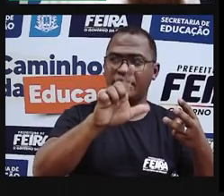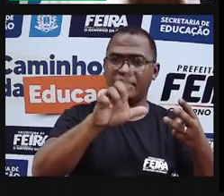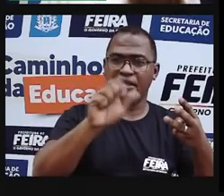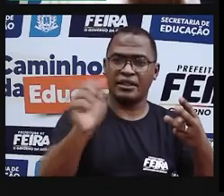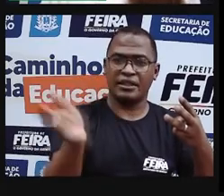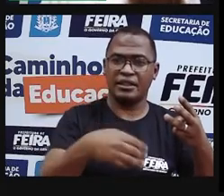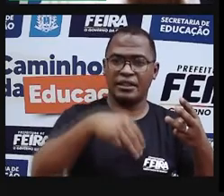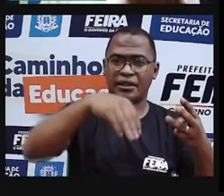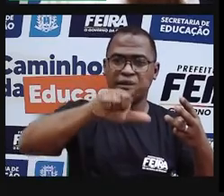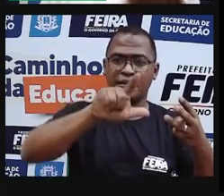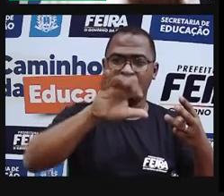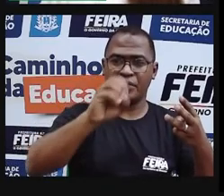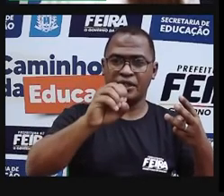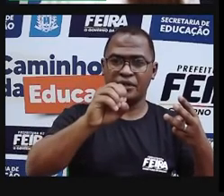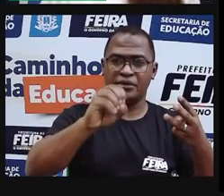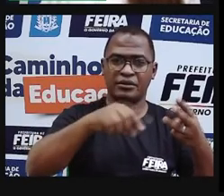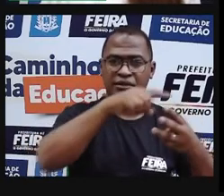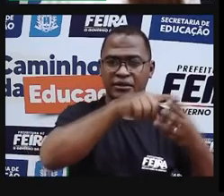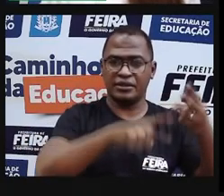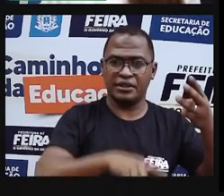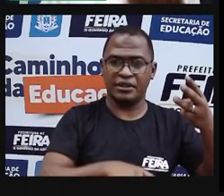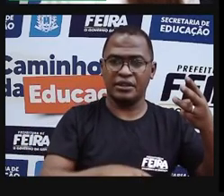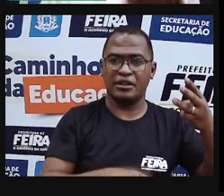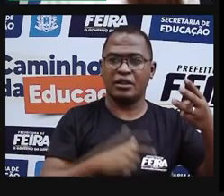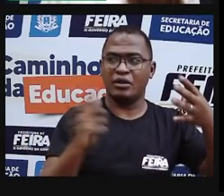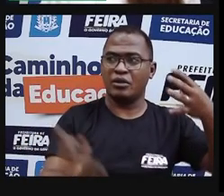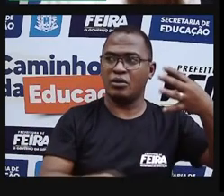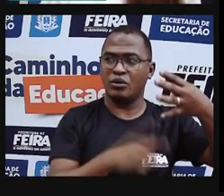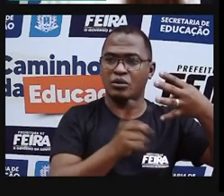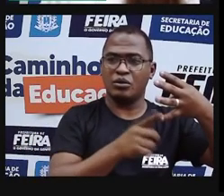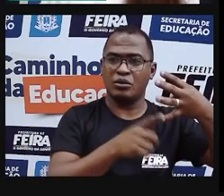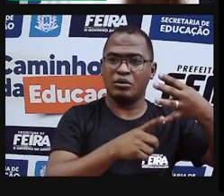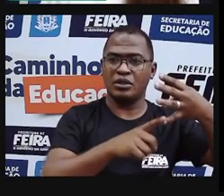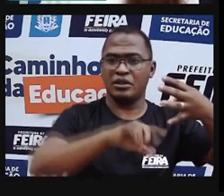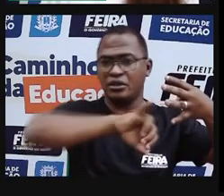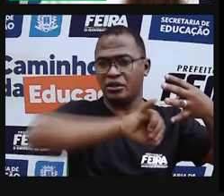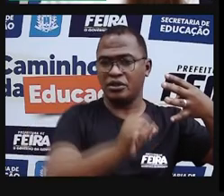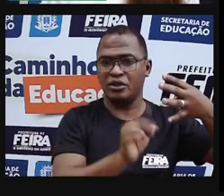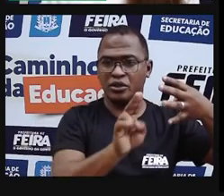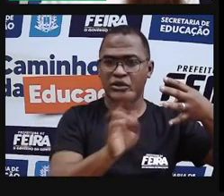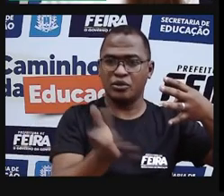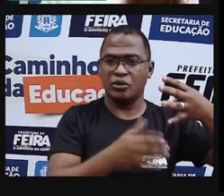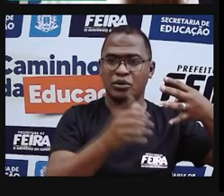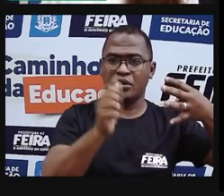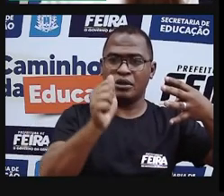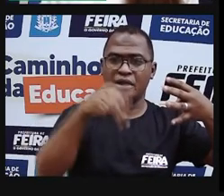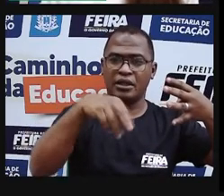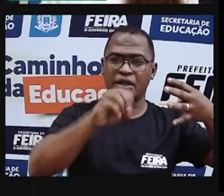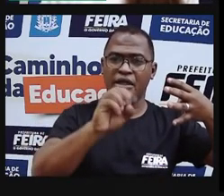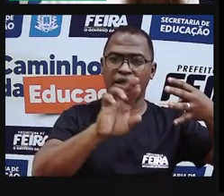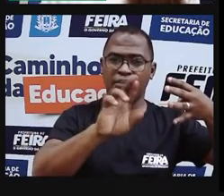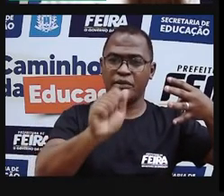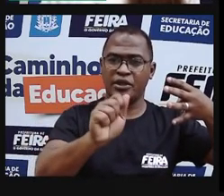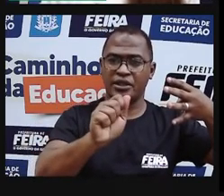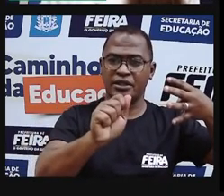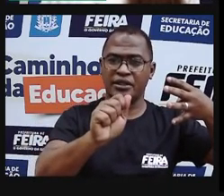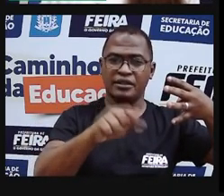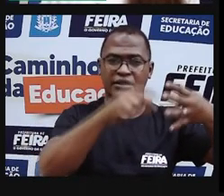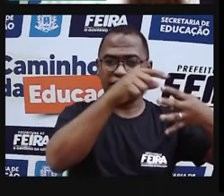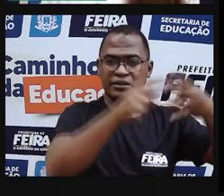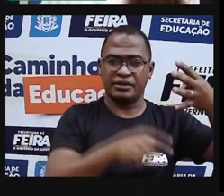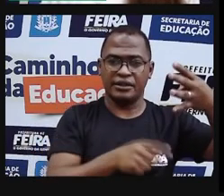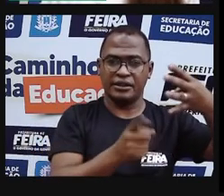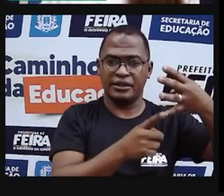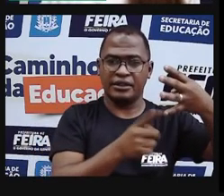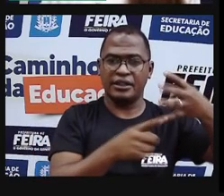esse outro exemplo, ó, da pintora Joa Mora. Olha o que Joa Mora fez. Filha